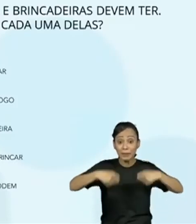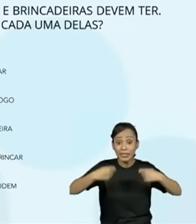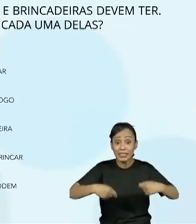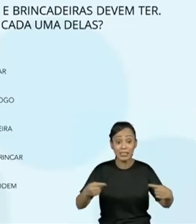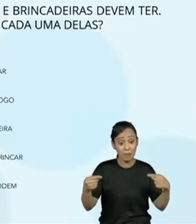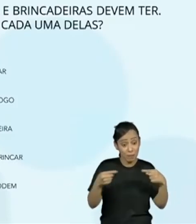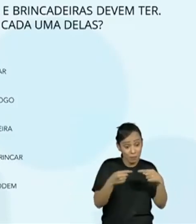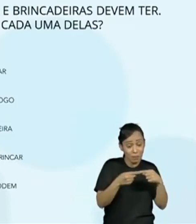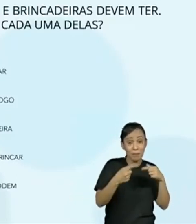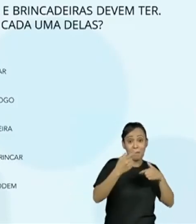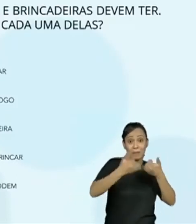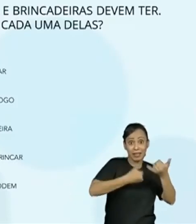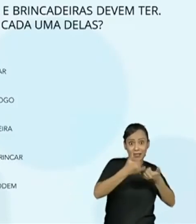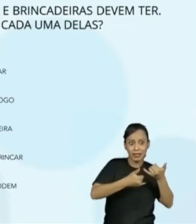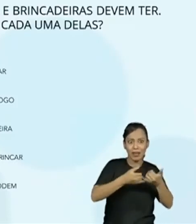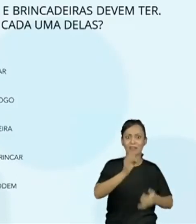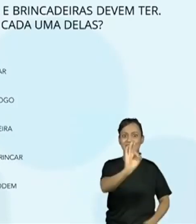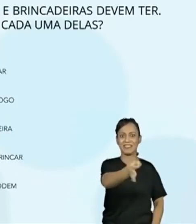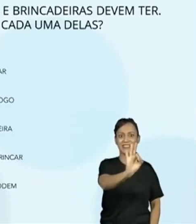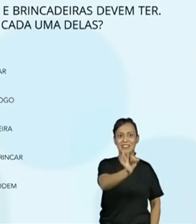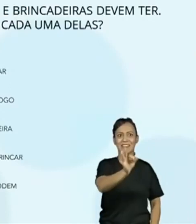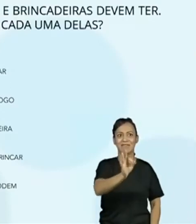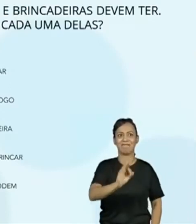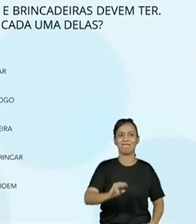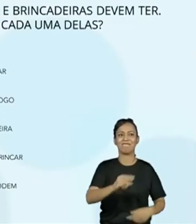Então, aqui, três.